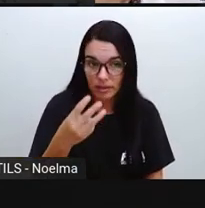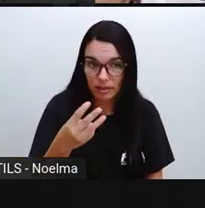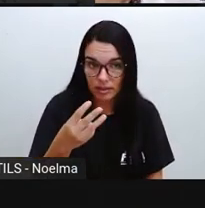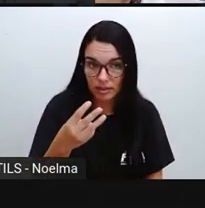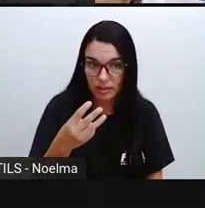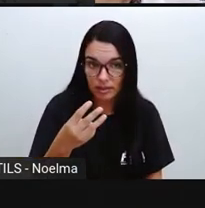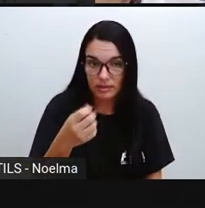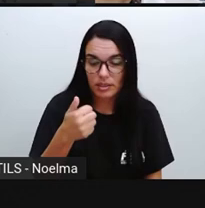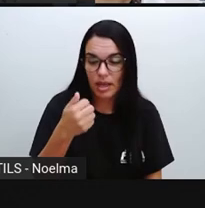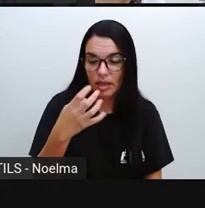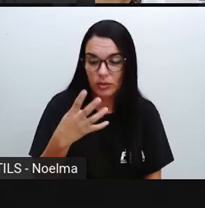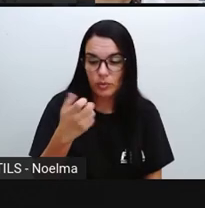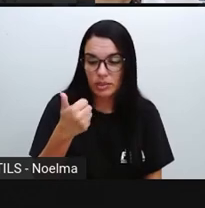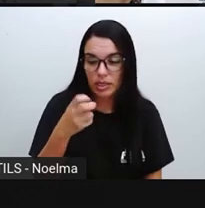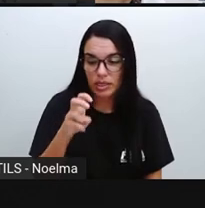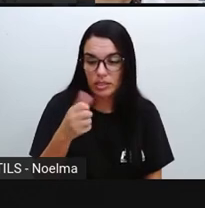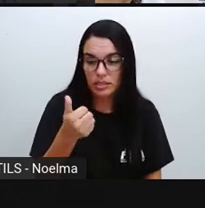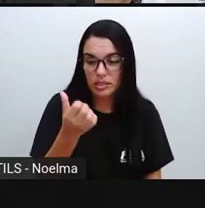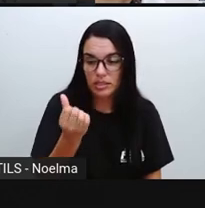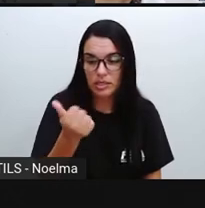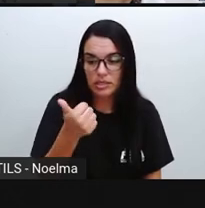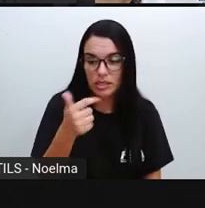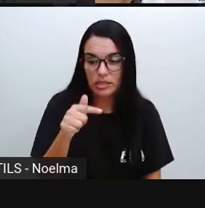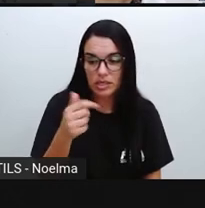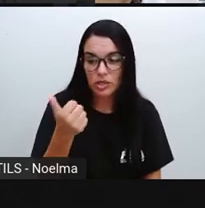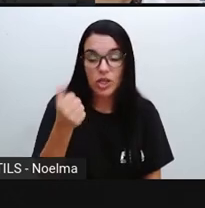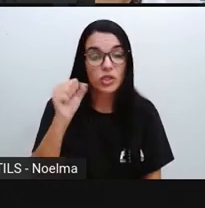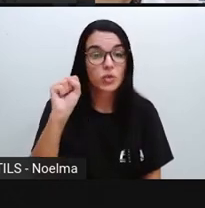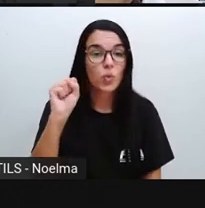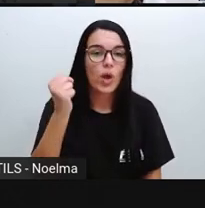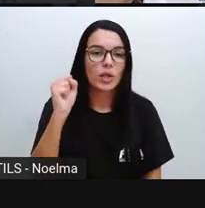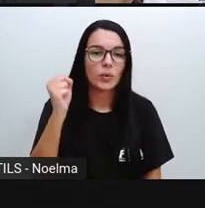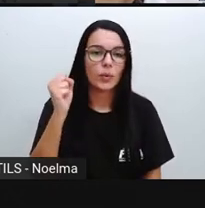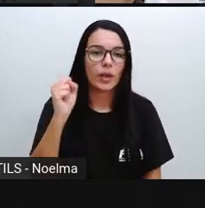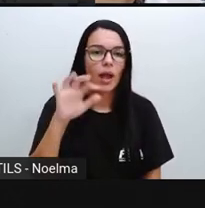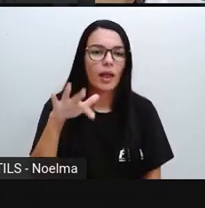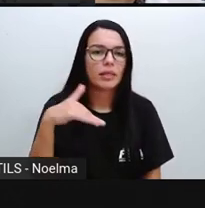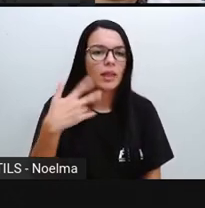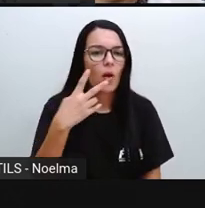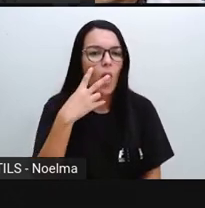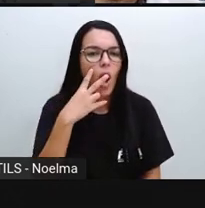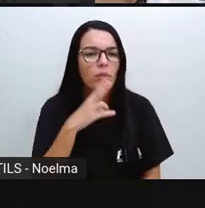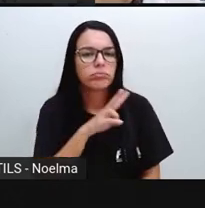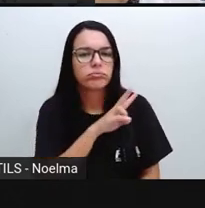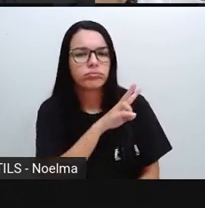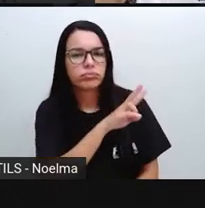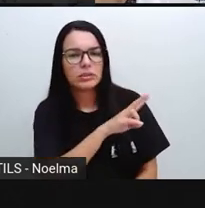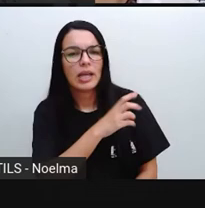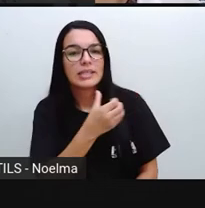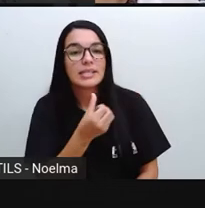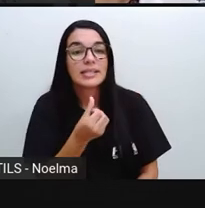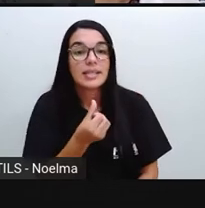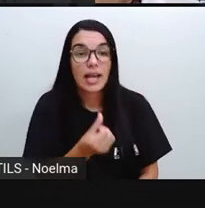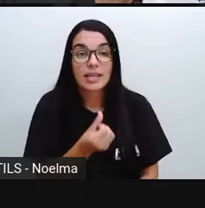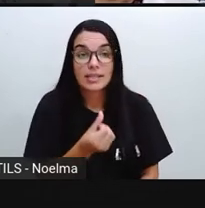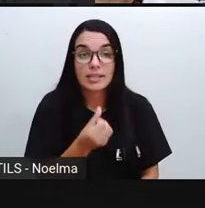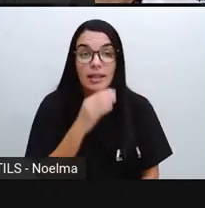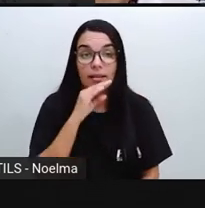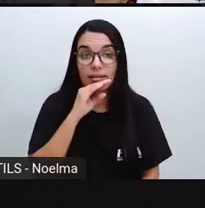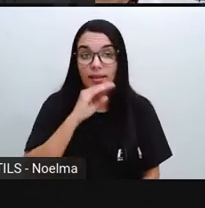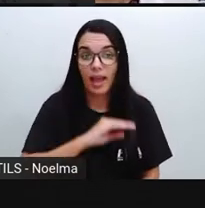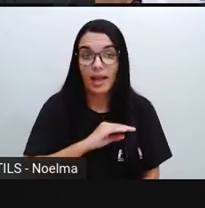Então, doze, treze, quatorze, quinze, dezesseis, dezessete, dezoito. Dezoito horas, a gente sabe que é seis da